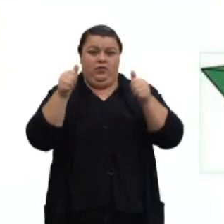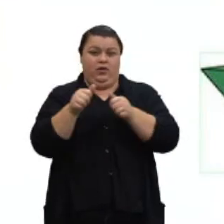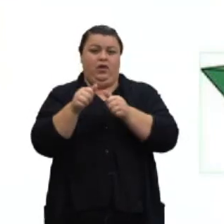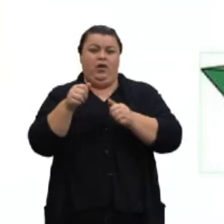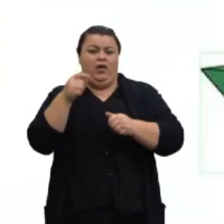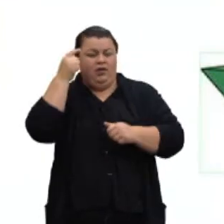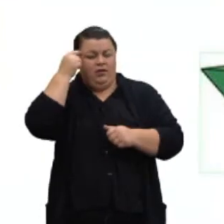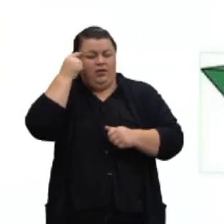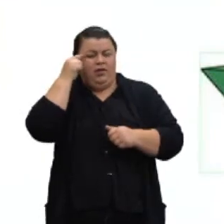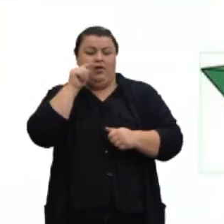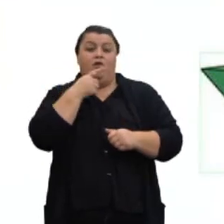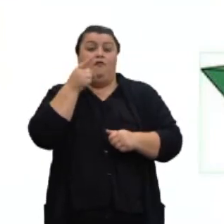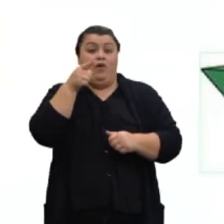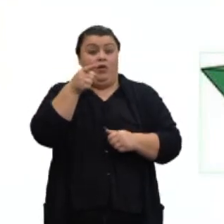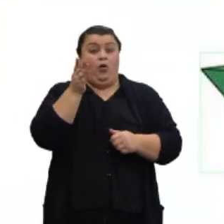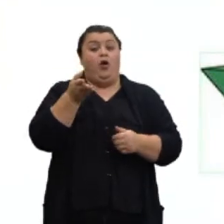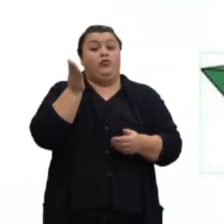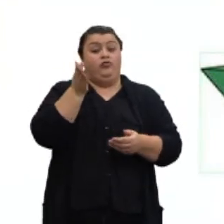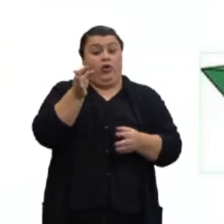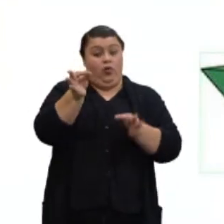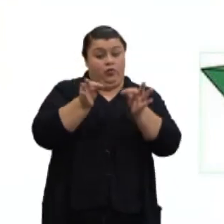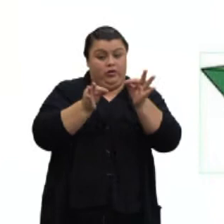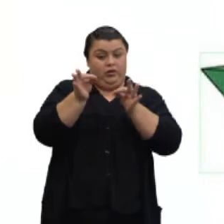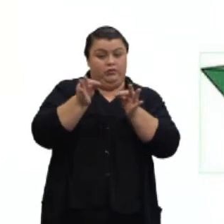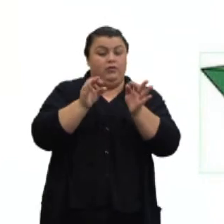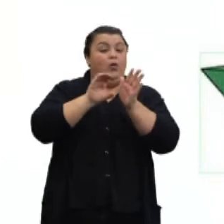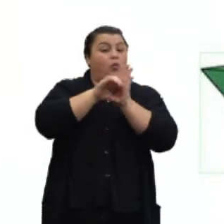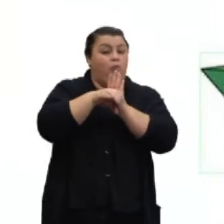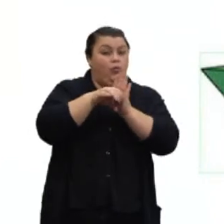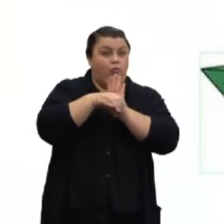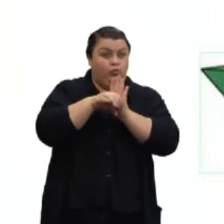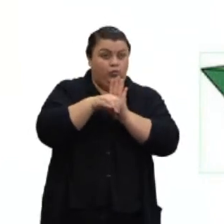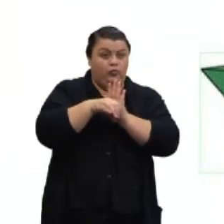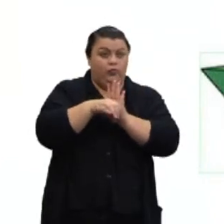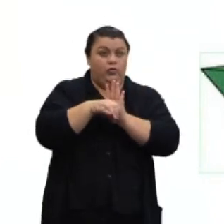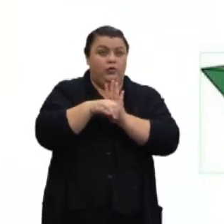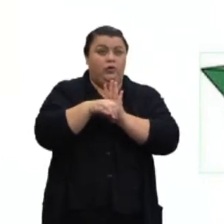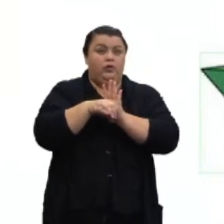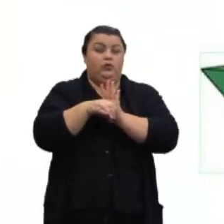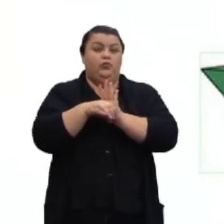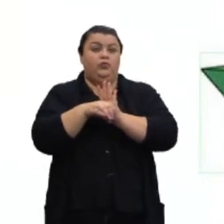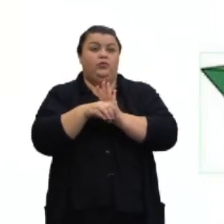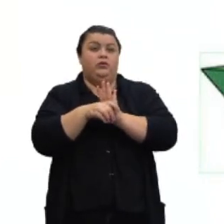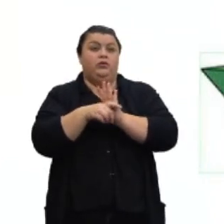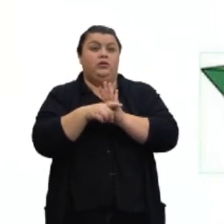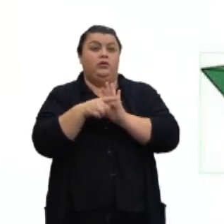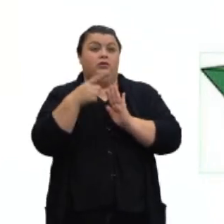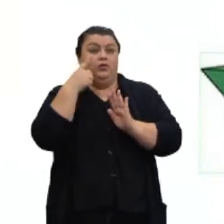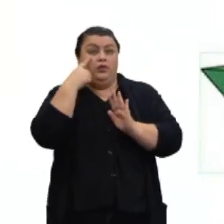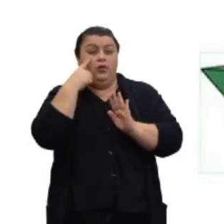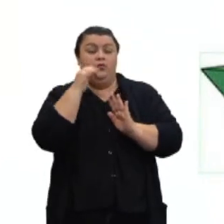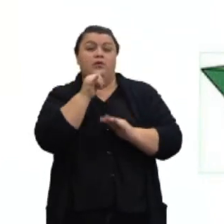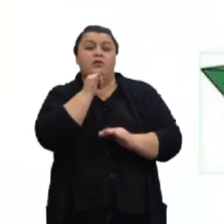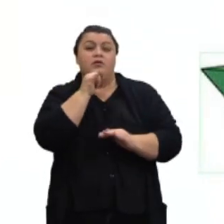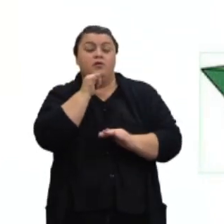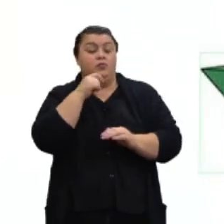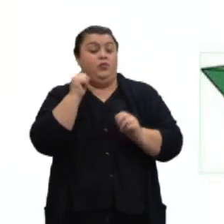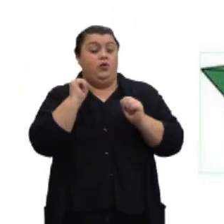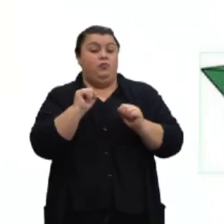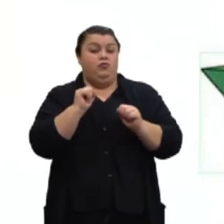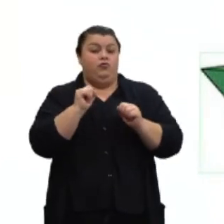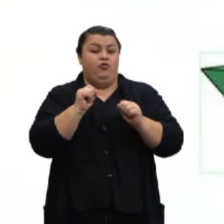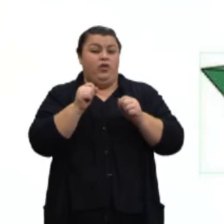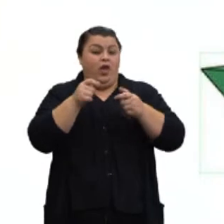vocês? A gente organizou o conceito e vai descendo aos exemplos. E eu ainda poderia ampliar esse